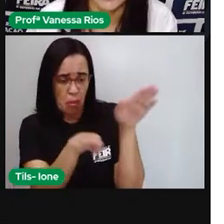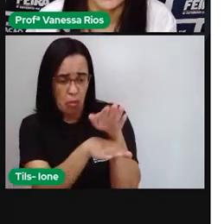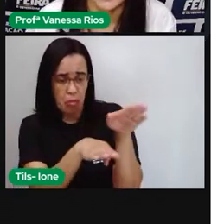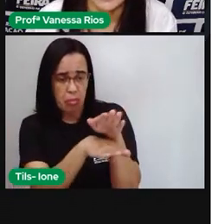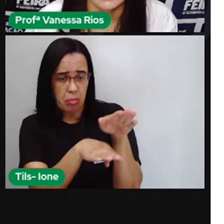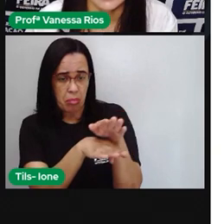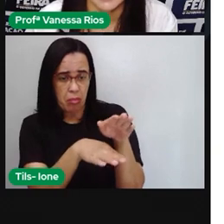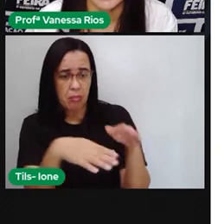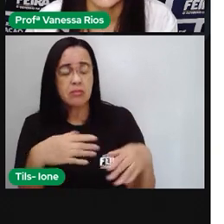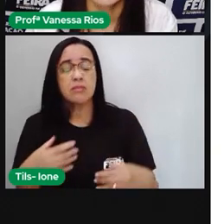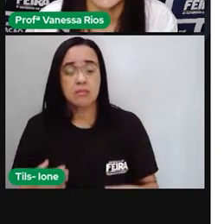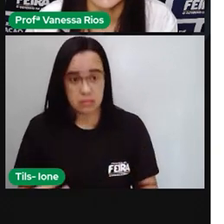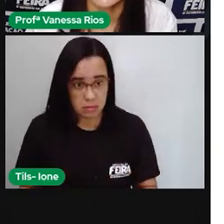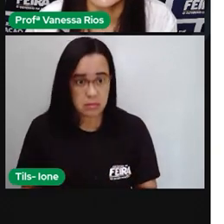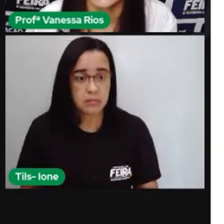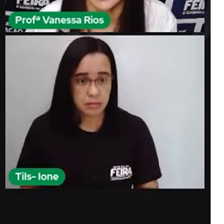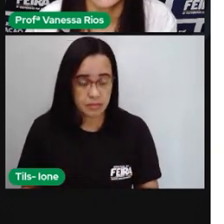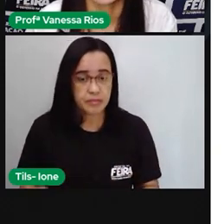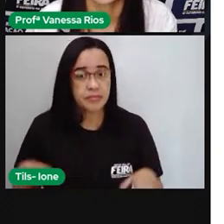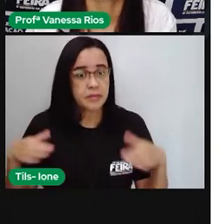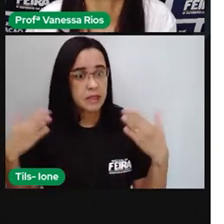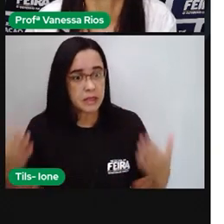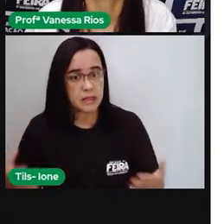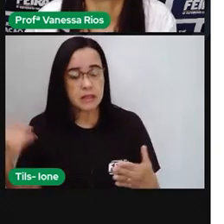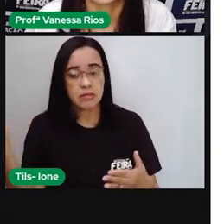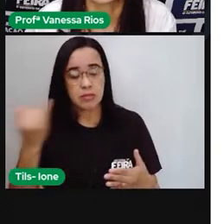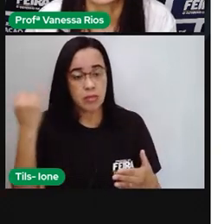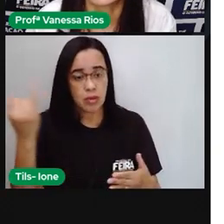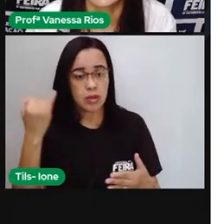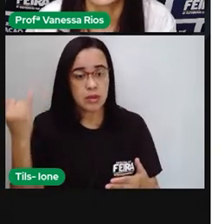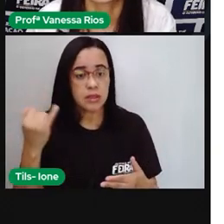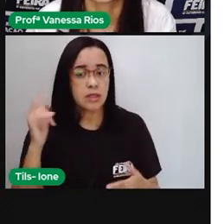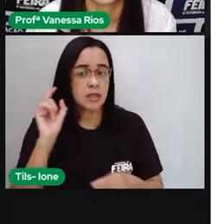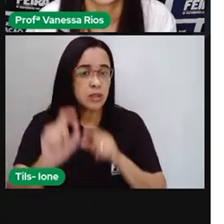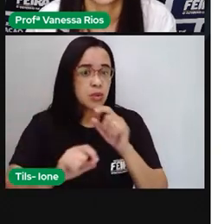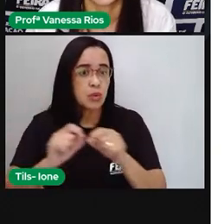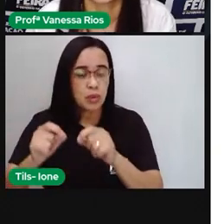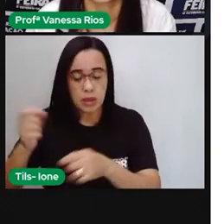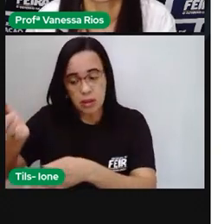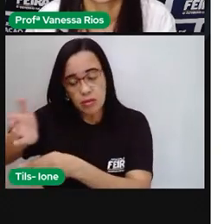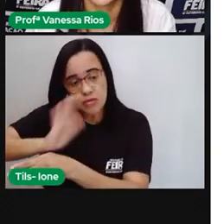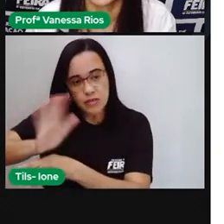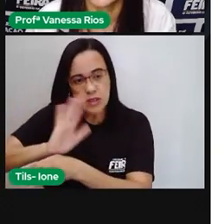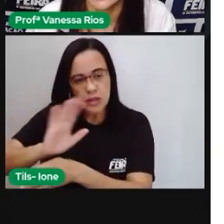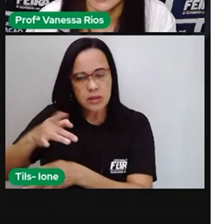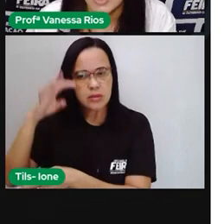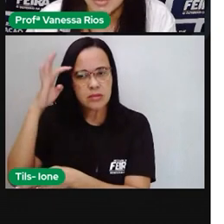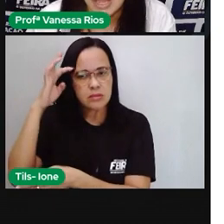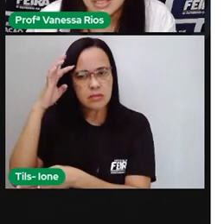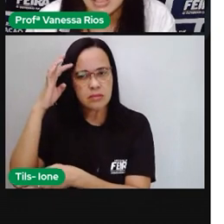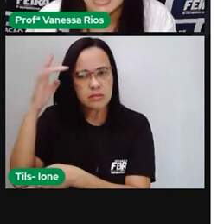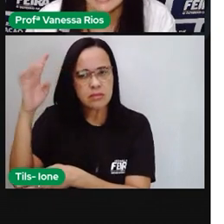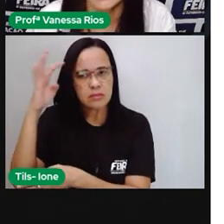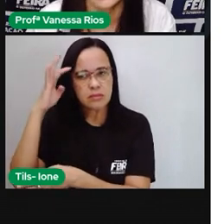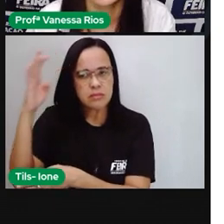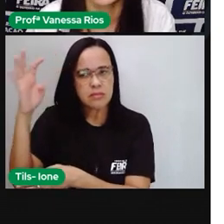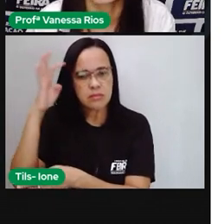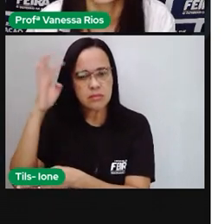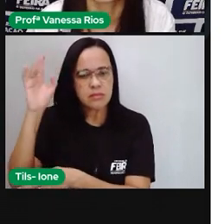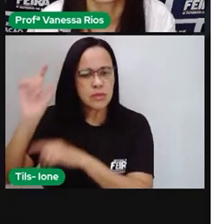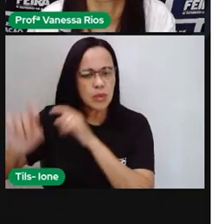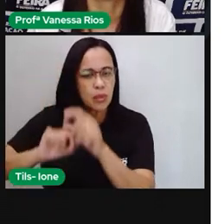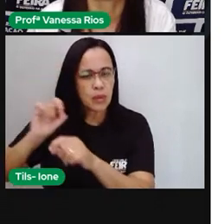valor. E aí eu acho interessante a reflexão final do vídeo, que coloca aí que nós, os brasileiros,